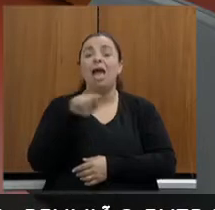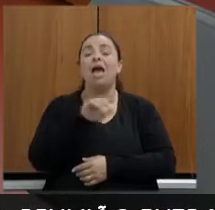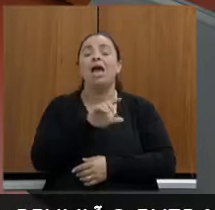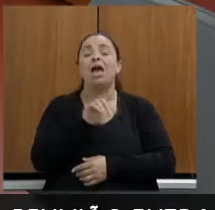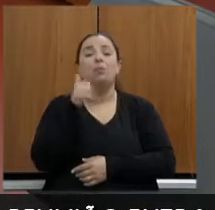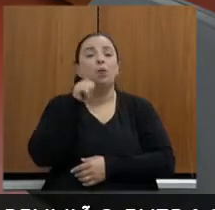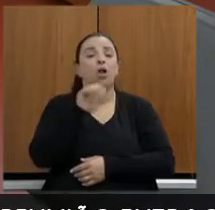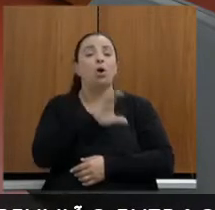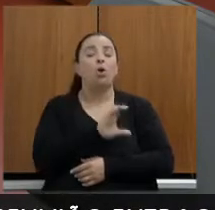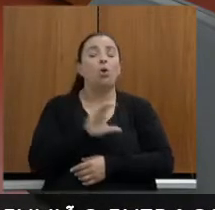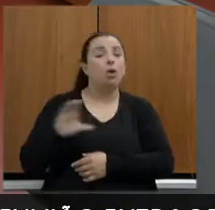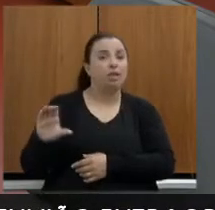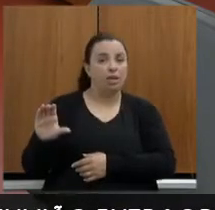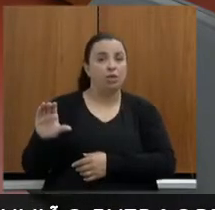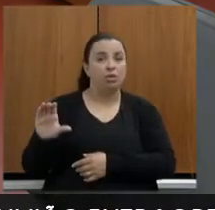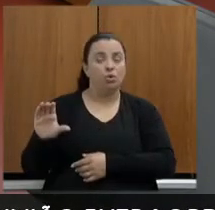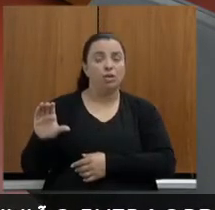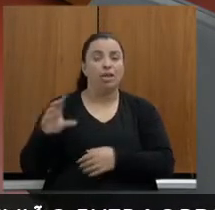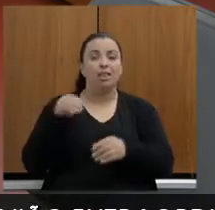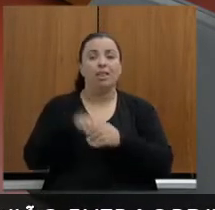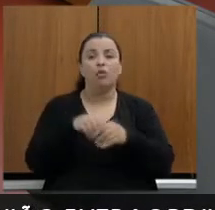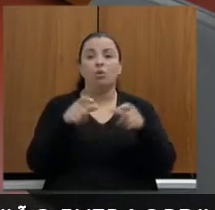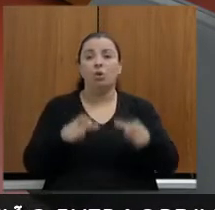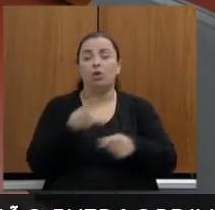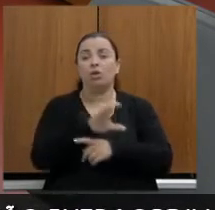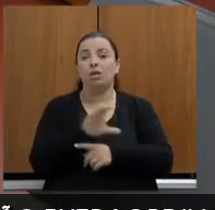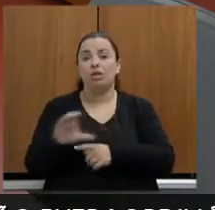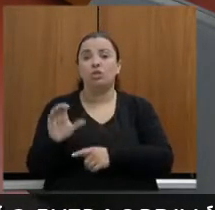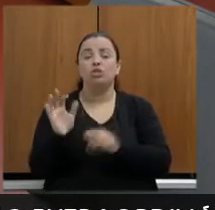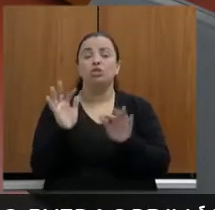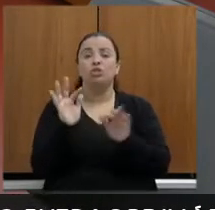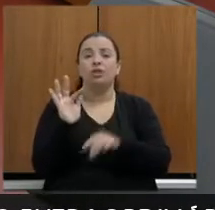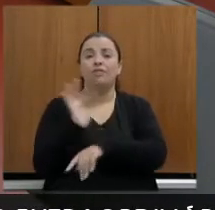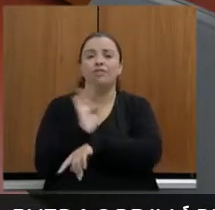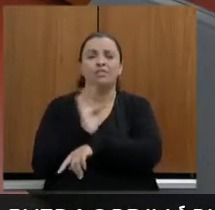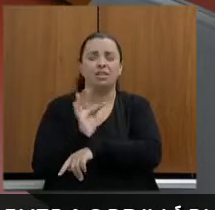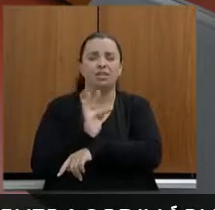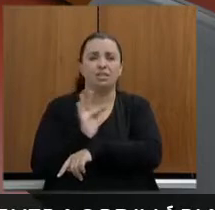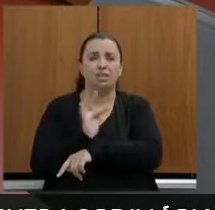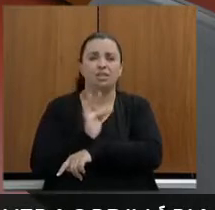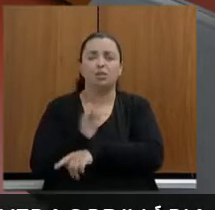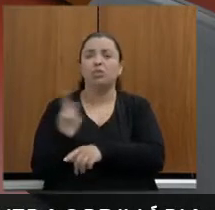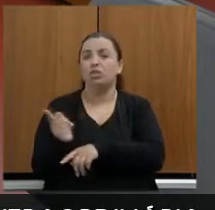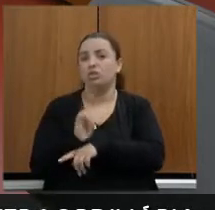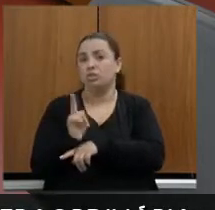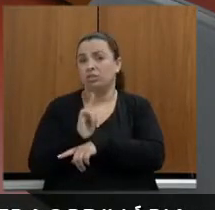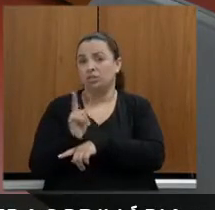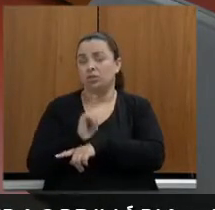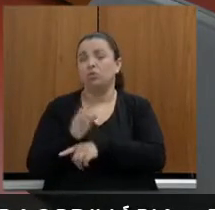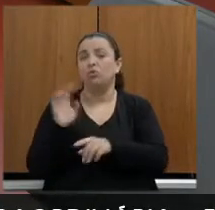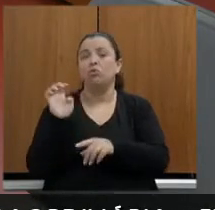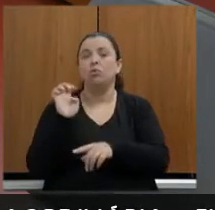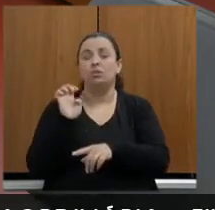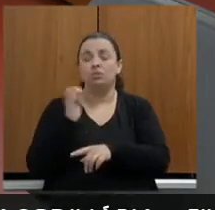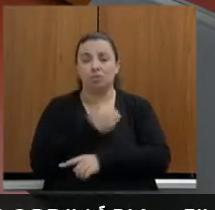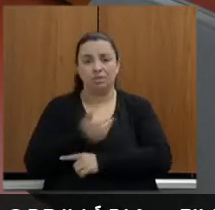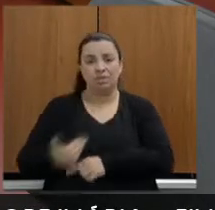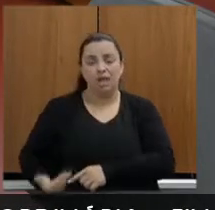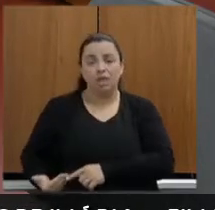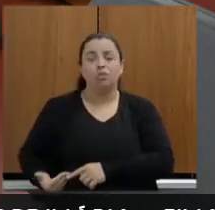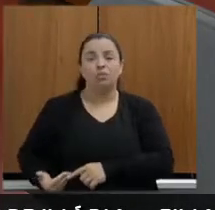da Cundaria de Fiscalização da Macro e Gestão do Estado, do Tribunal de Contas, representando, neste ato,